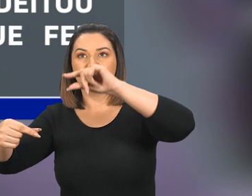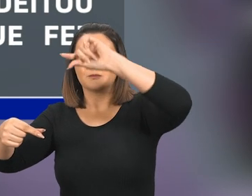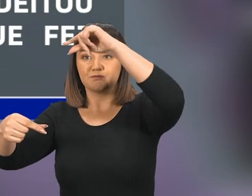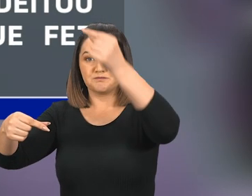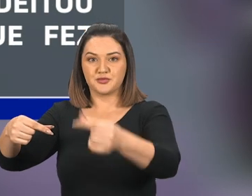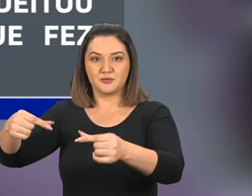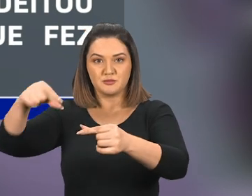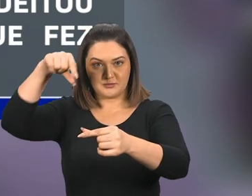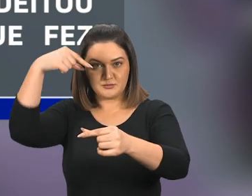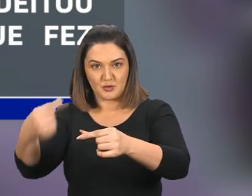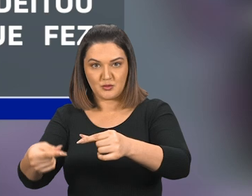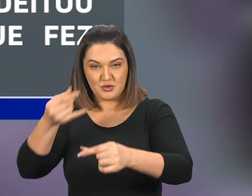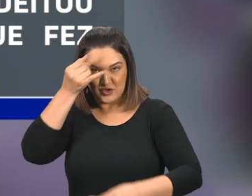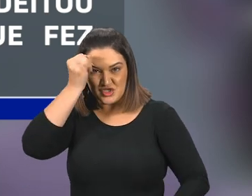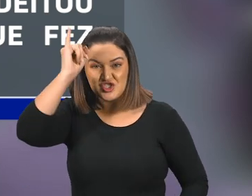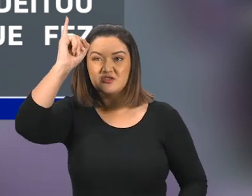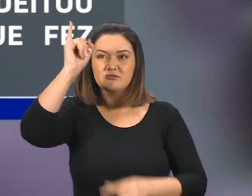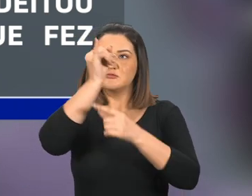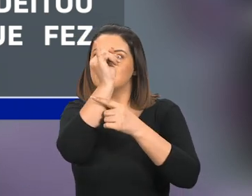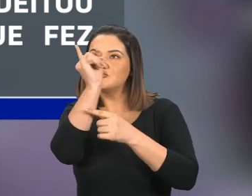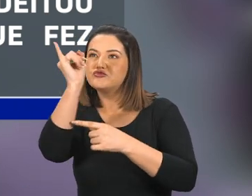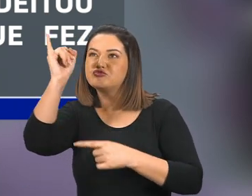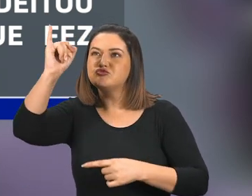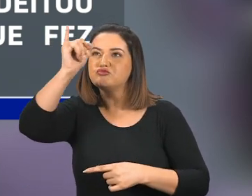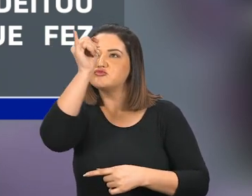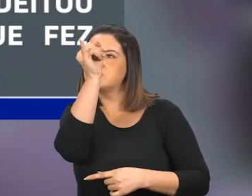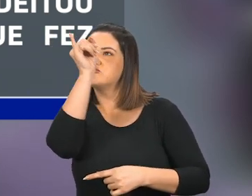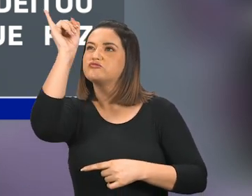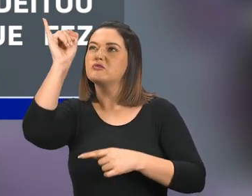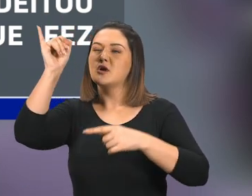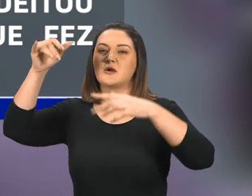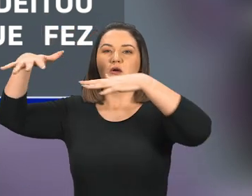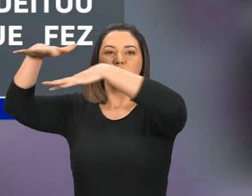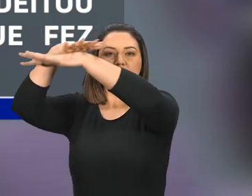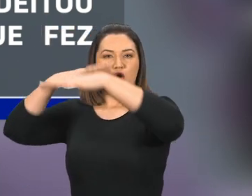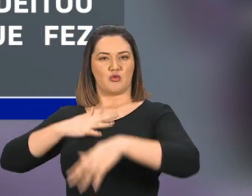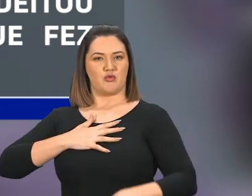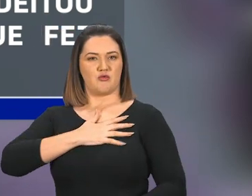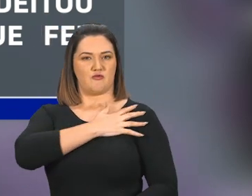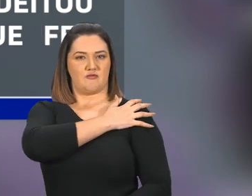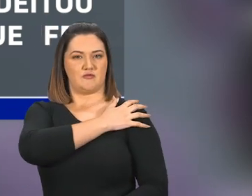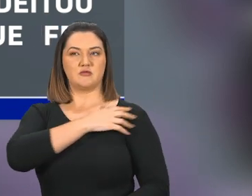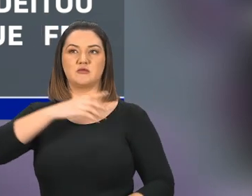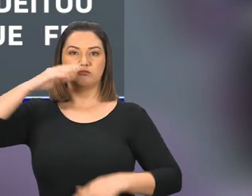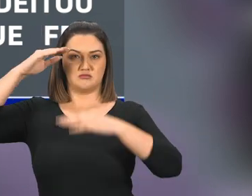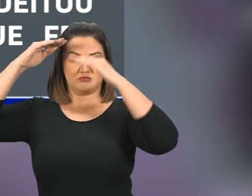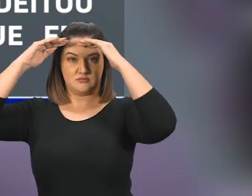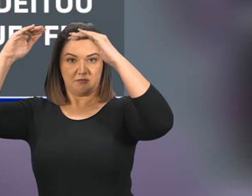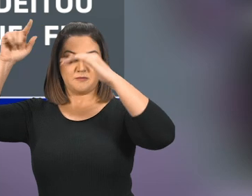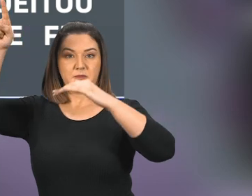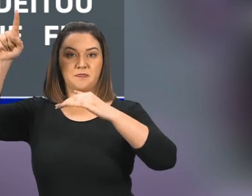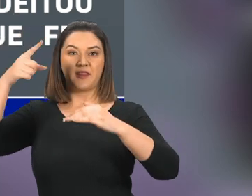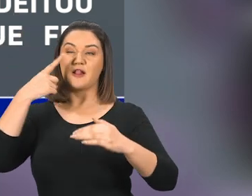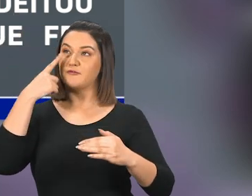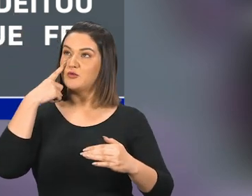Verso 11, Sim, Este chifre se engrandeceu, Até o príncipe do exército, Dele tirou o sacrifício diário, E o lugar do seu